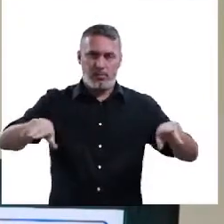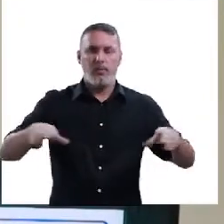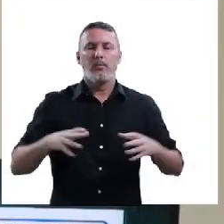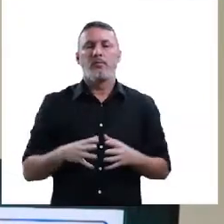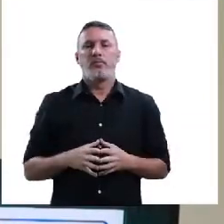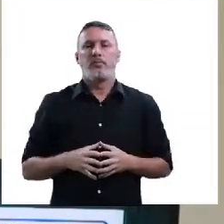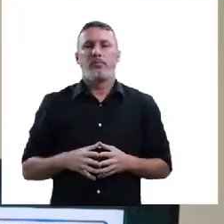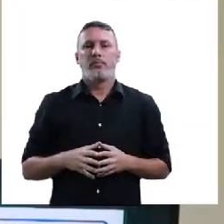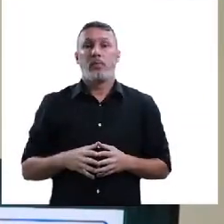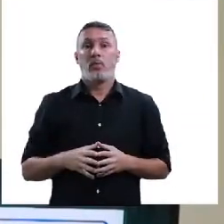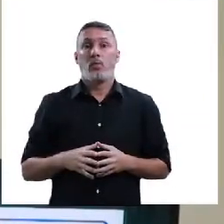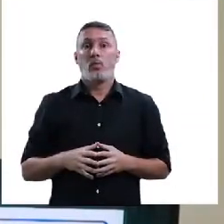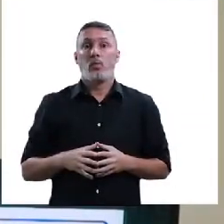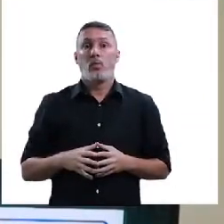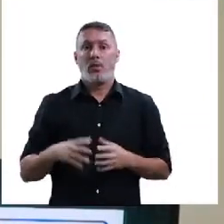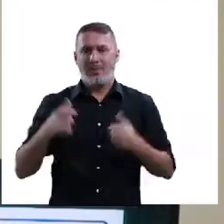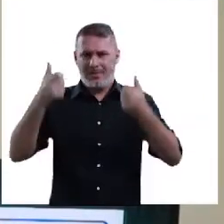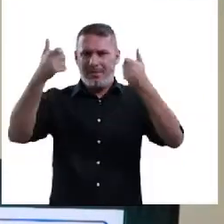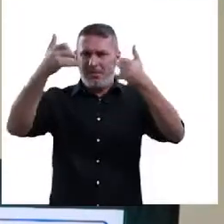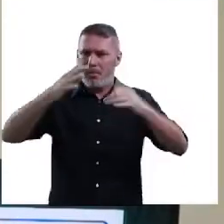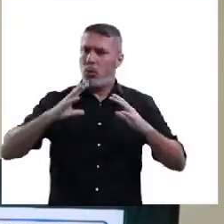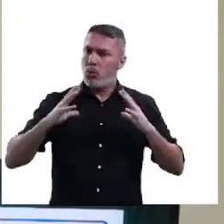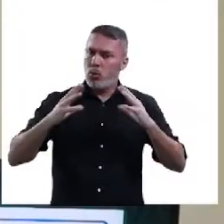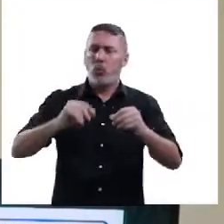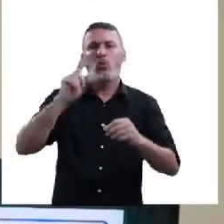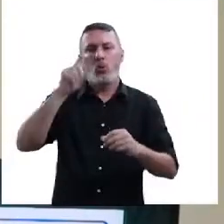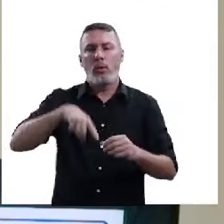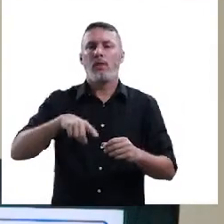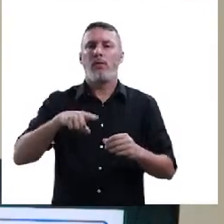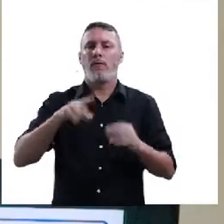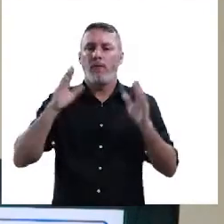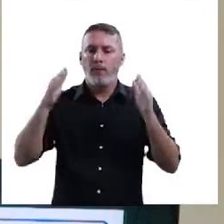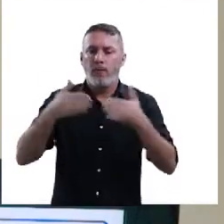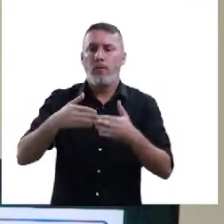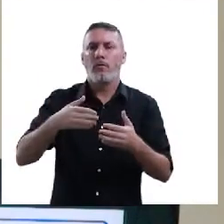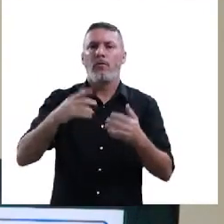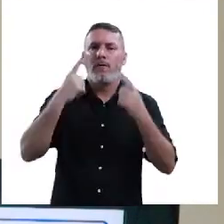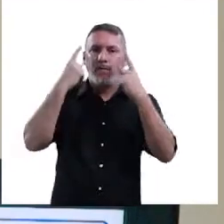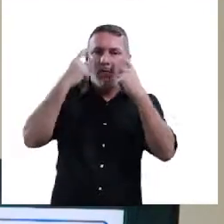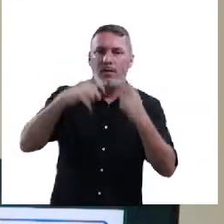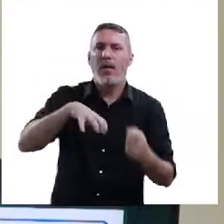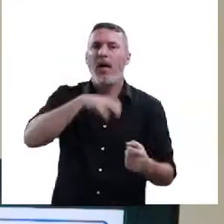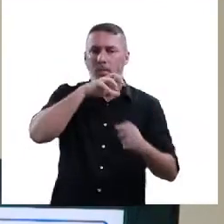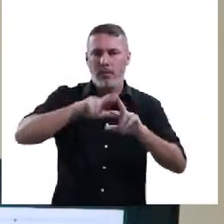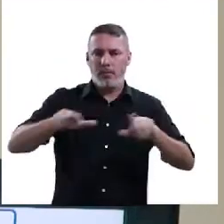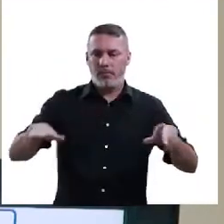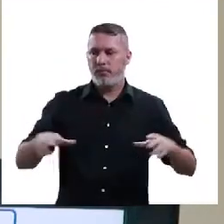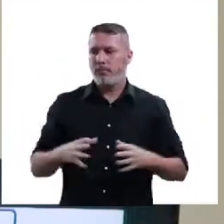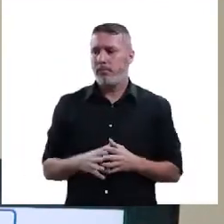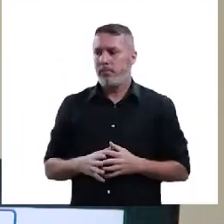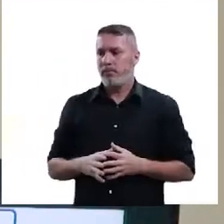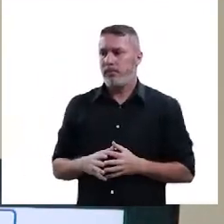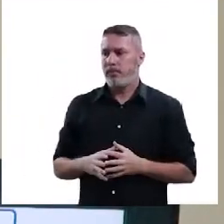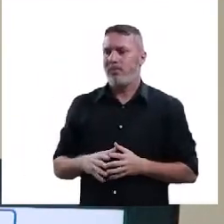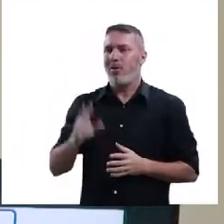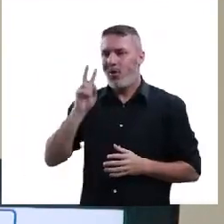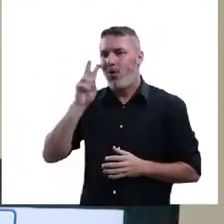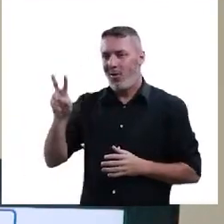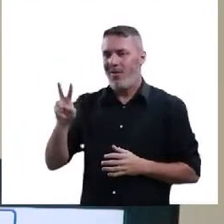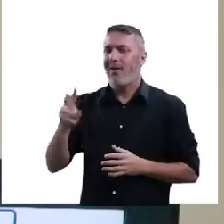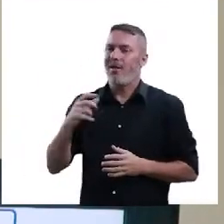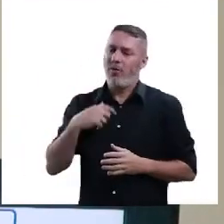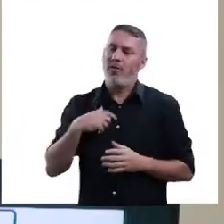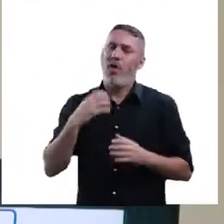problemática. Tudo o que nós estamos falando envolve a violência contra os animais. Perfeito? Olha essa musiquinha.